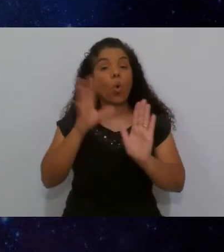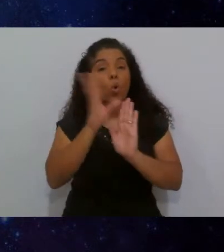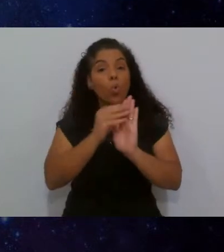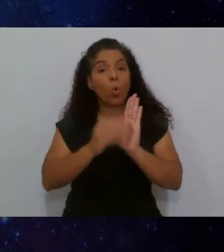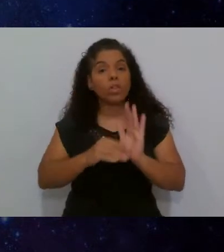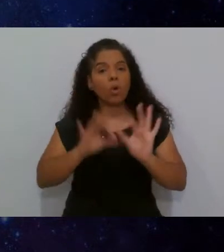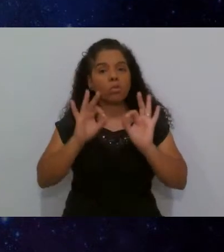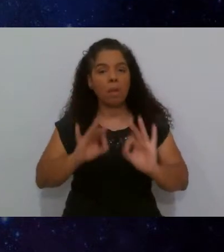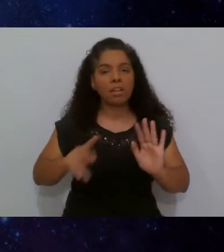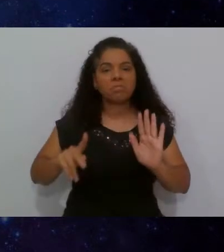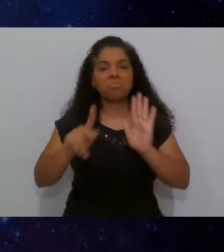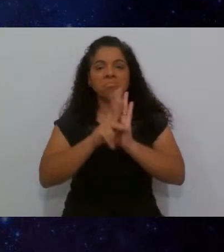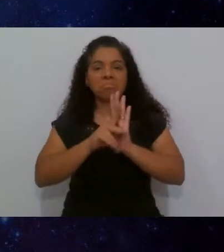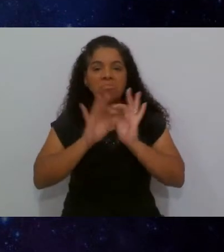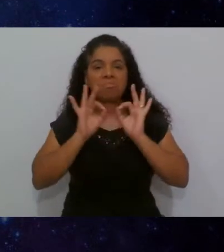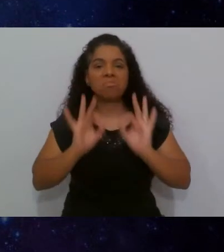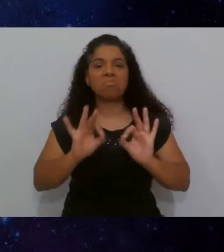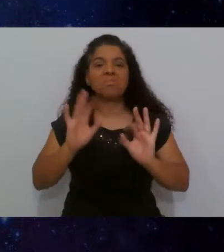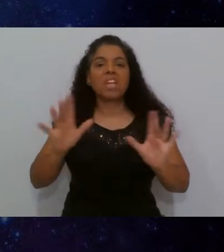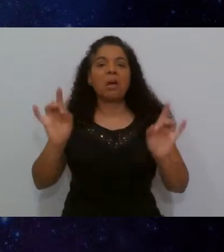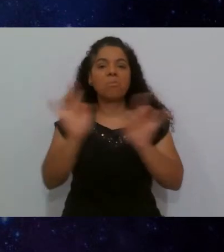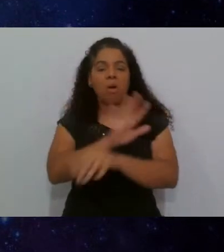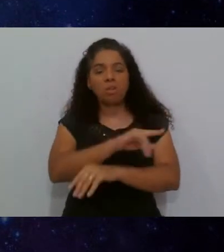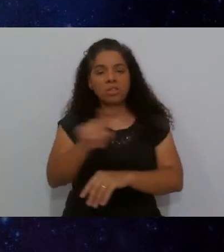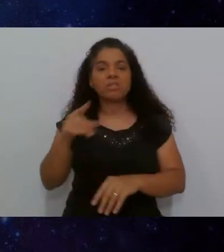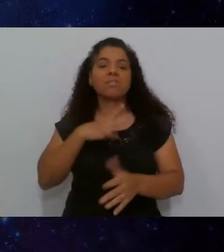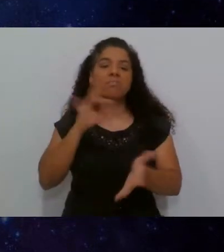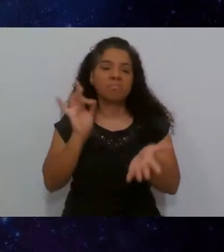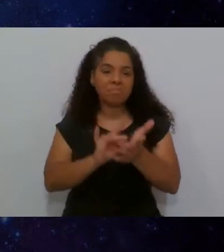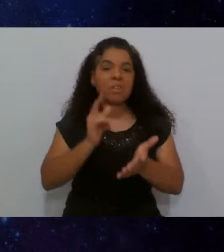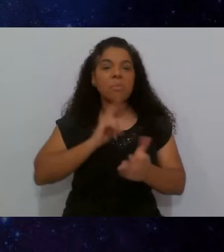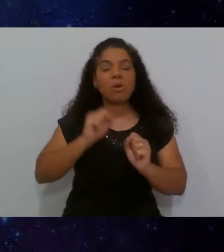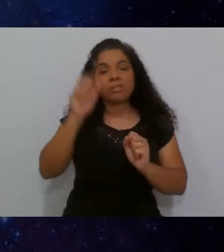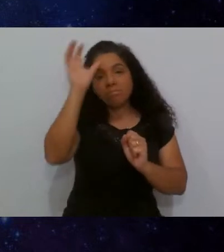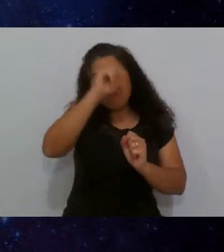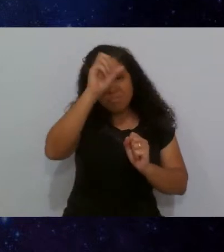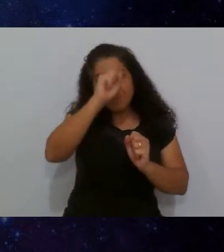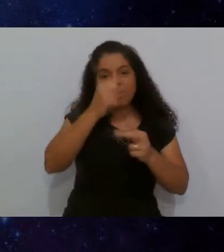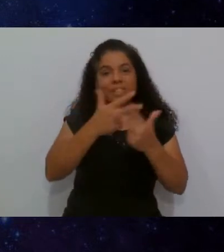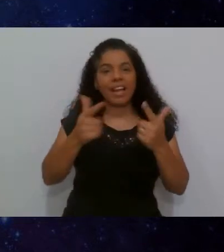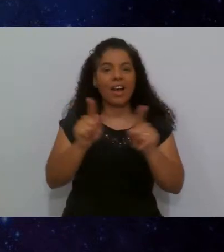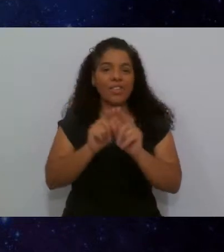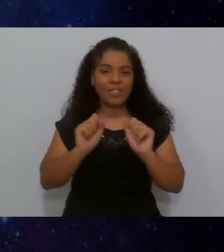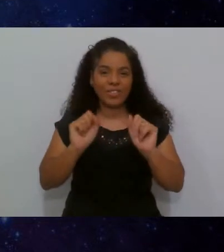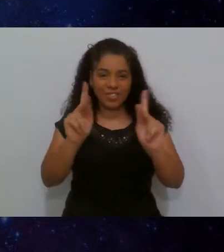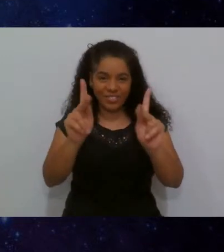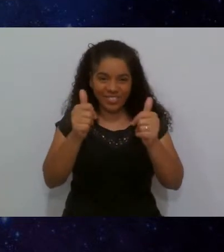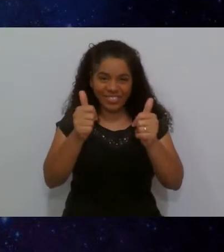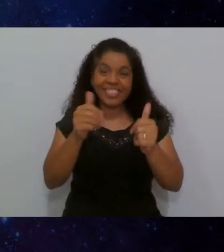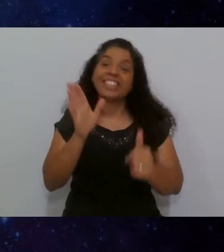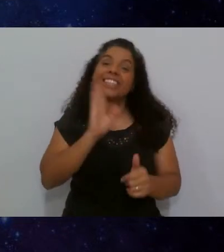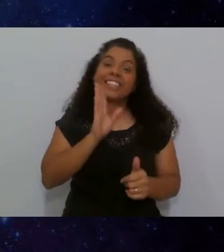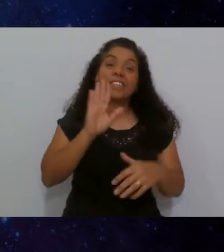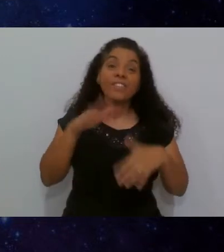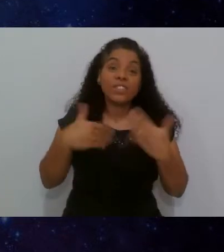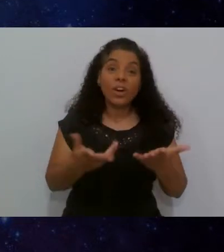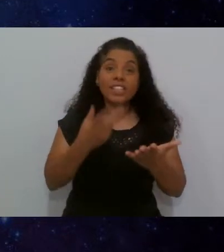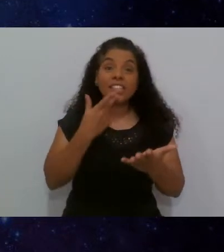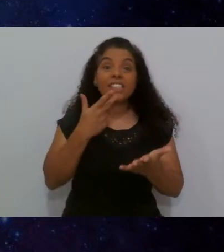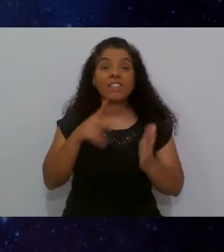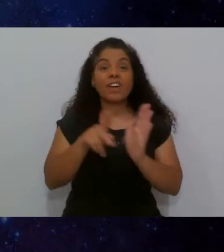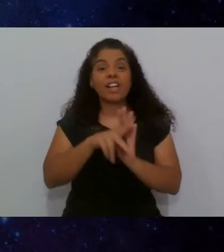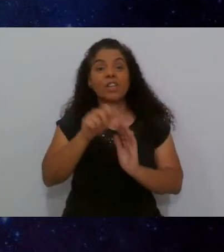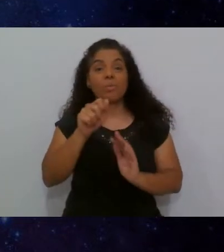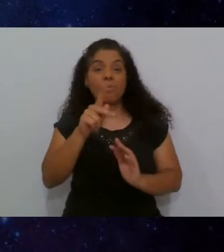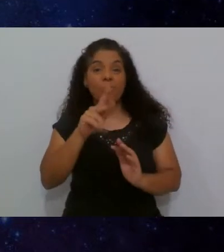personalizado ali e já pronto para que você realmente possa aprender algo, ok? Legal. Quando a gente fala do post do